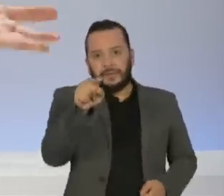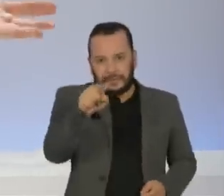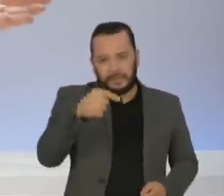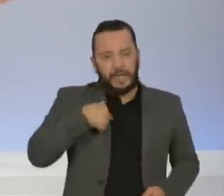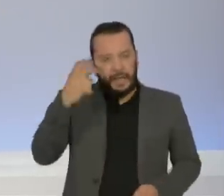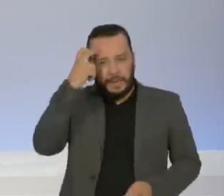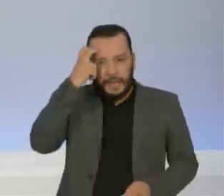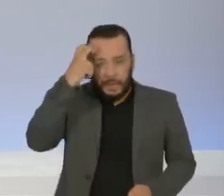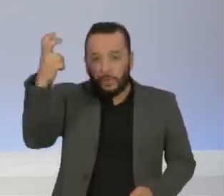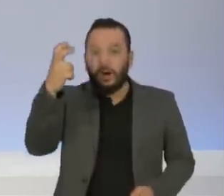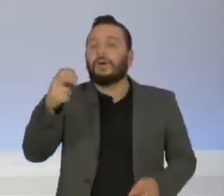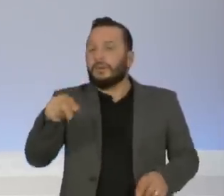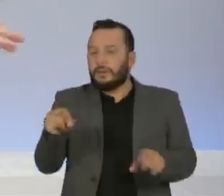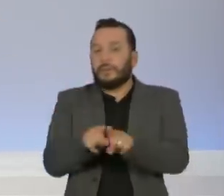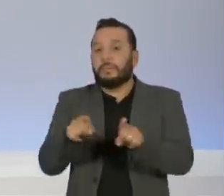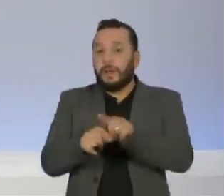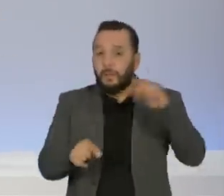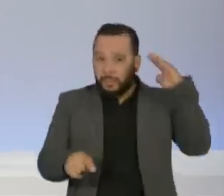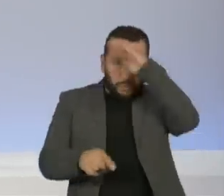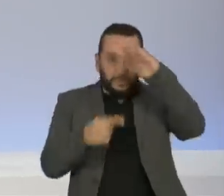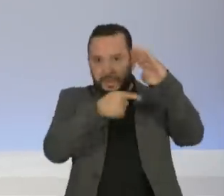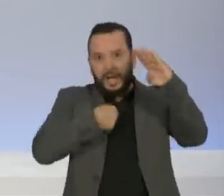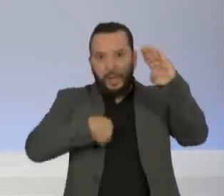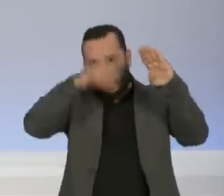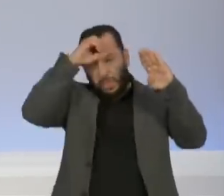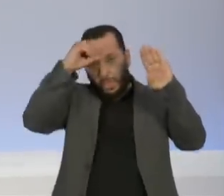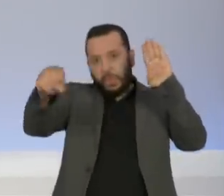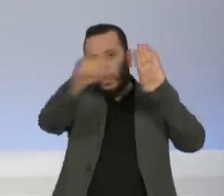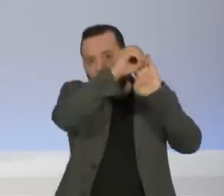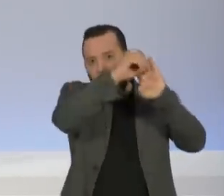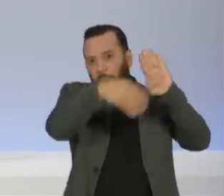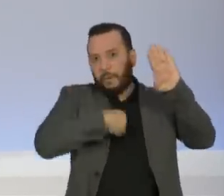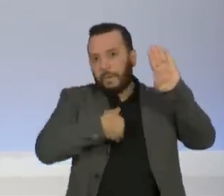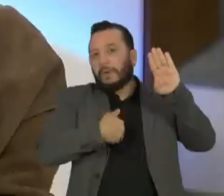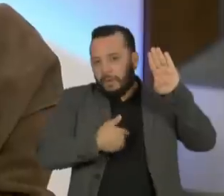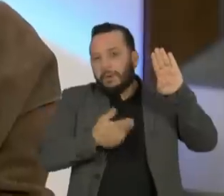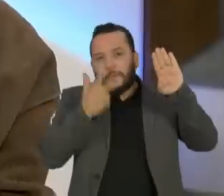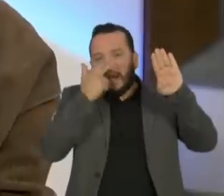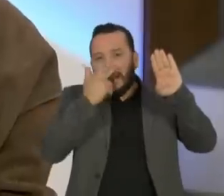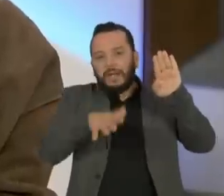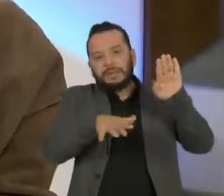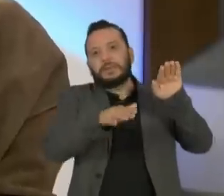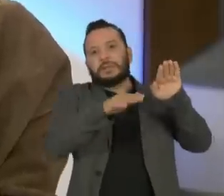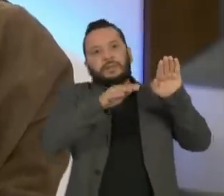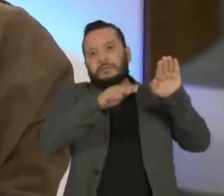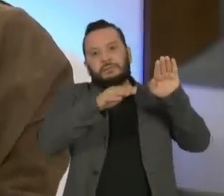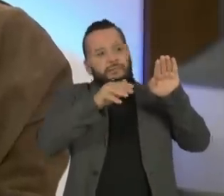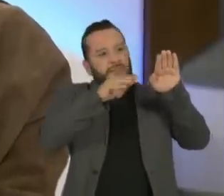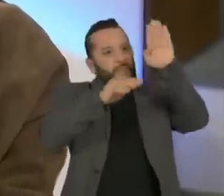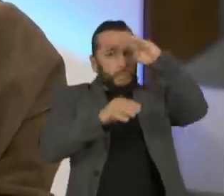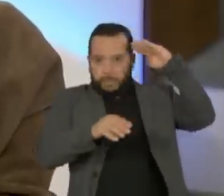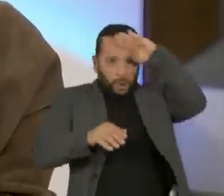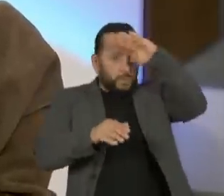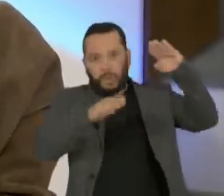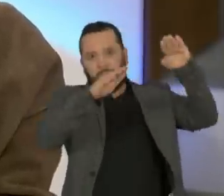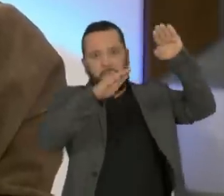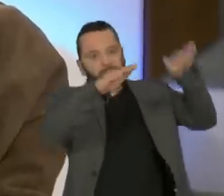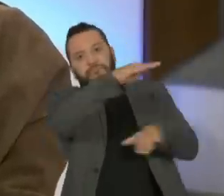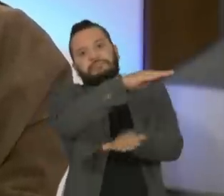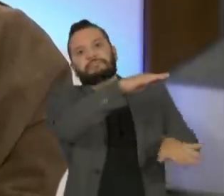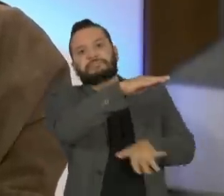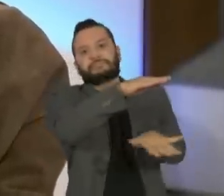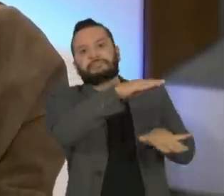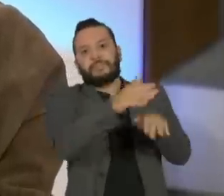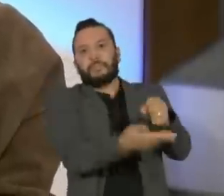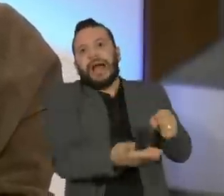intelectual, e o Bolsonaro é uma pessoa tosca, como você acabou de falar, primária, básica, uma pessoa rudimentar. Sim,